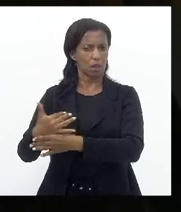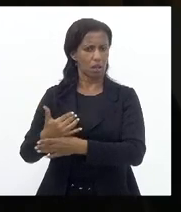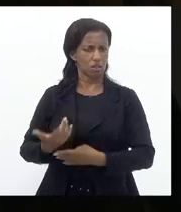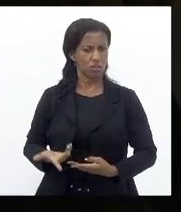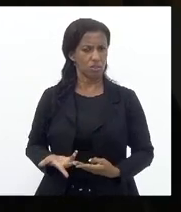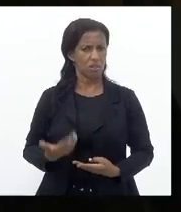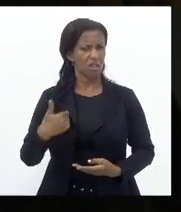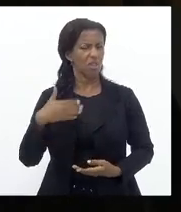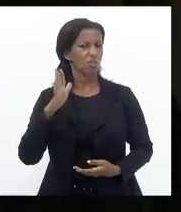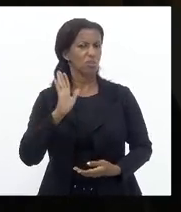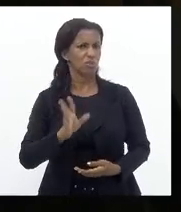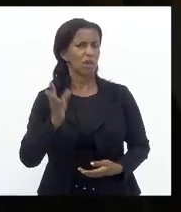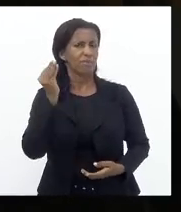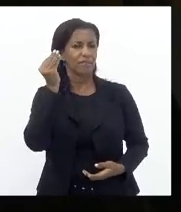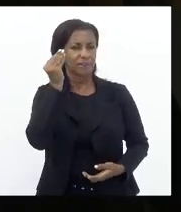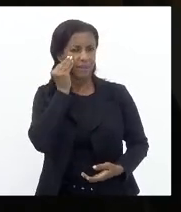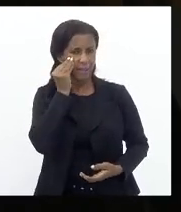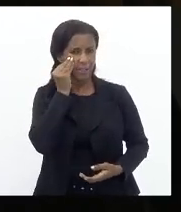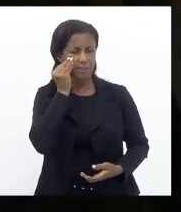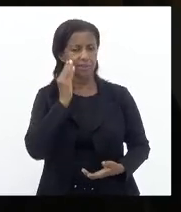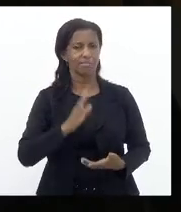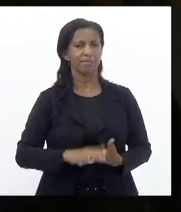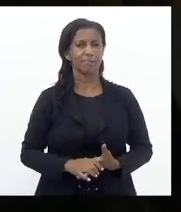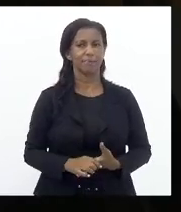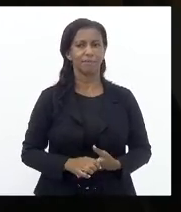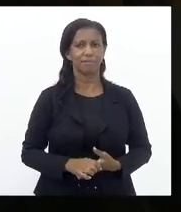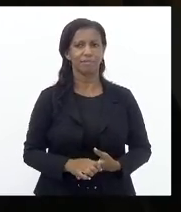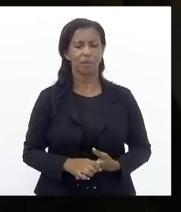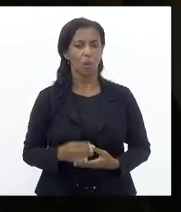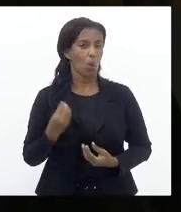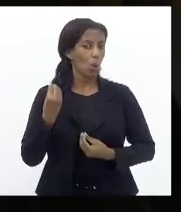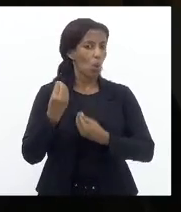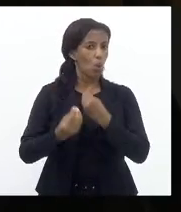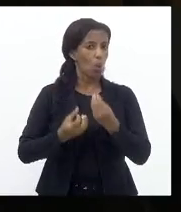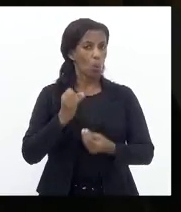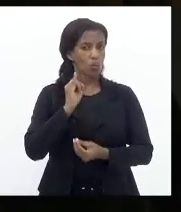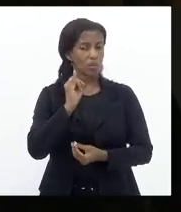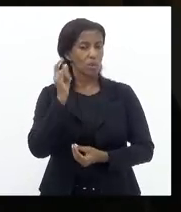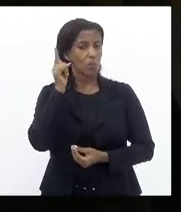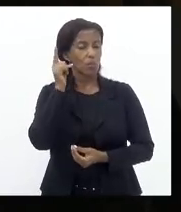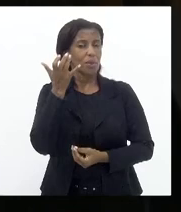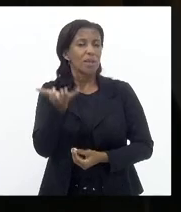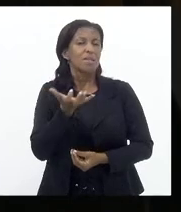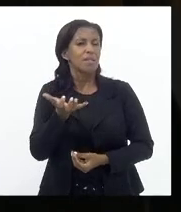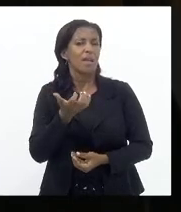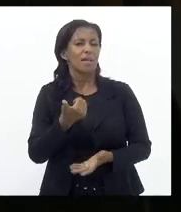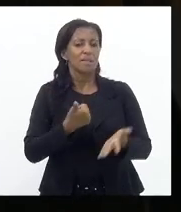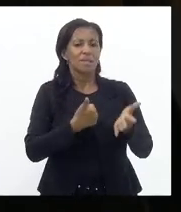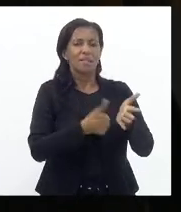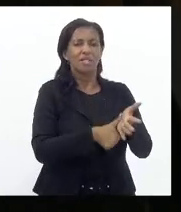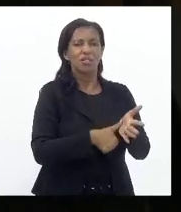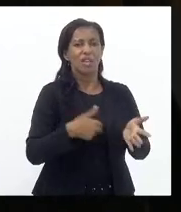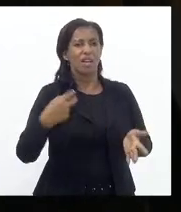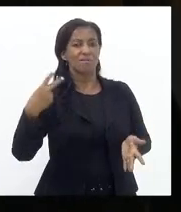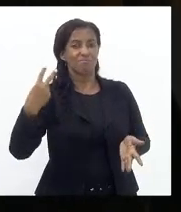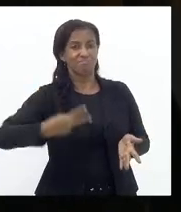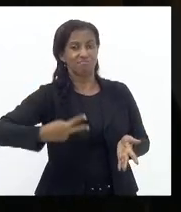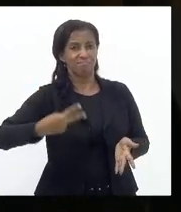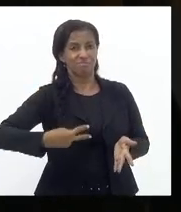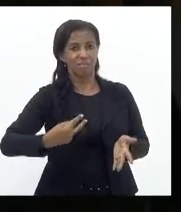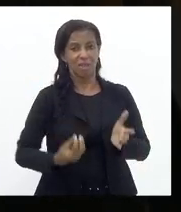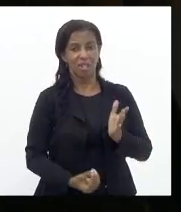Fiz esse teste Como se eu Quisesse tirar Uma segunda via Da minha identidade E